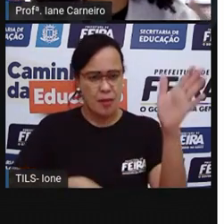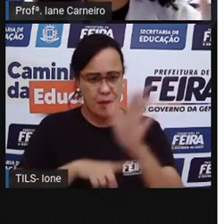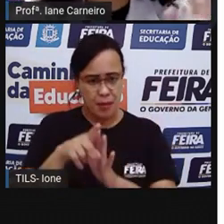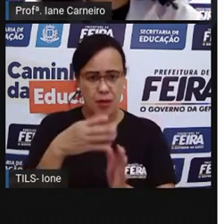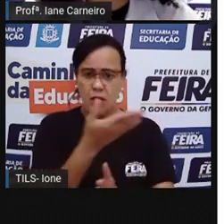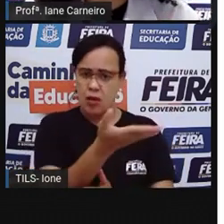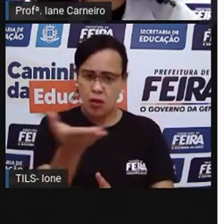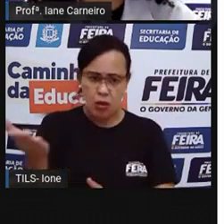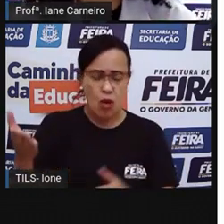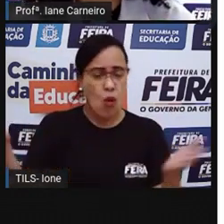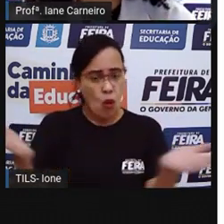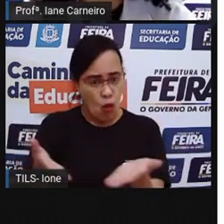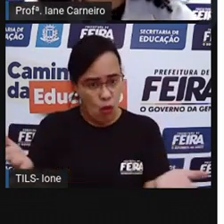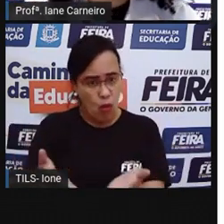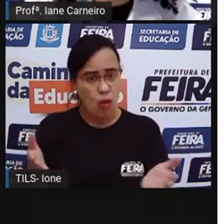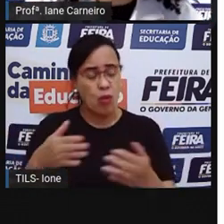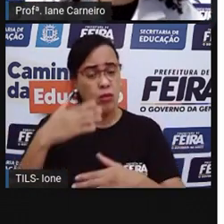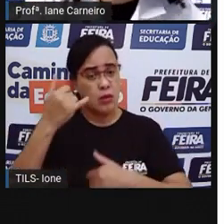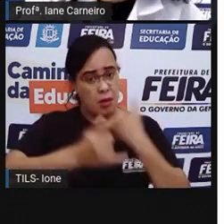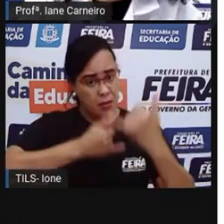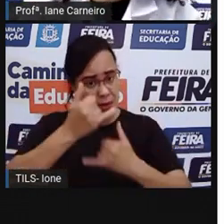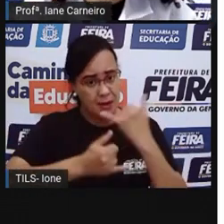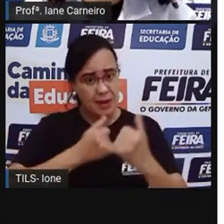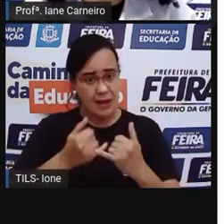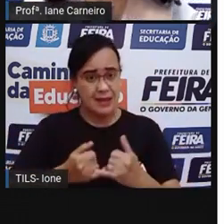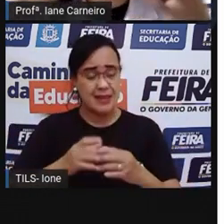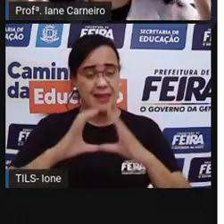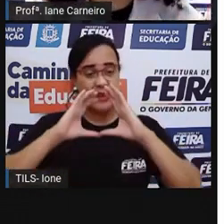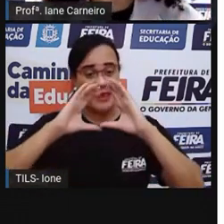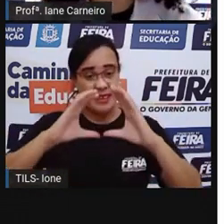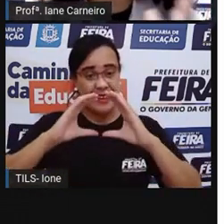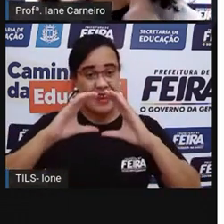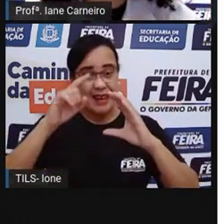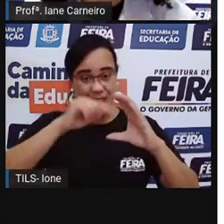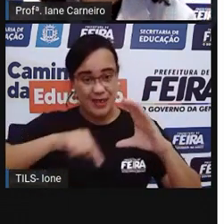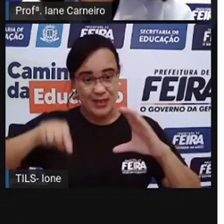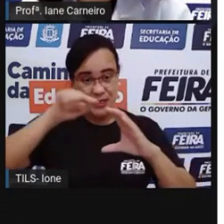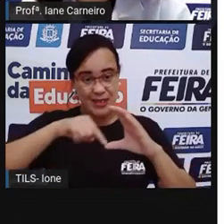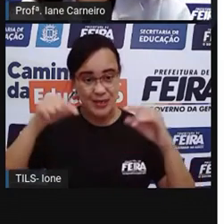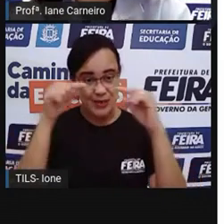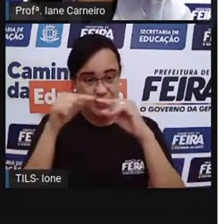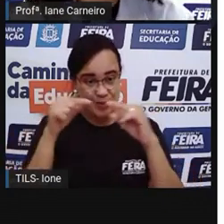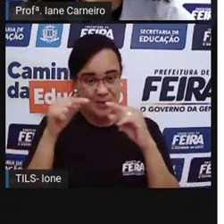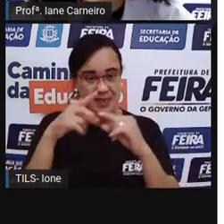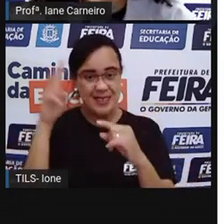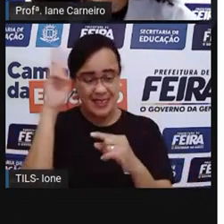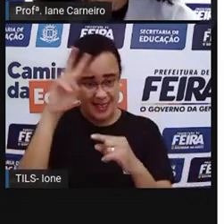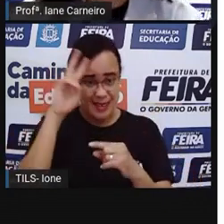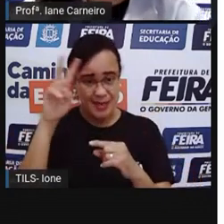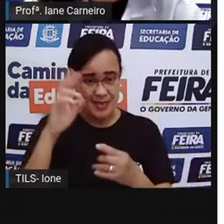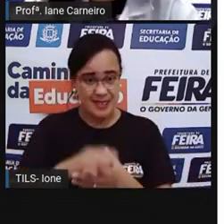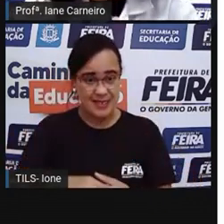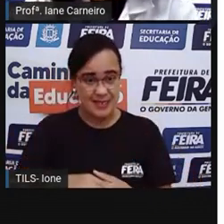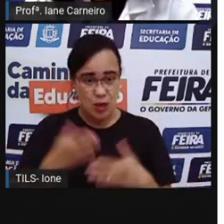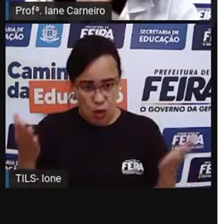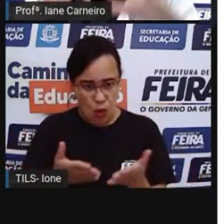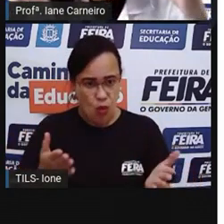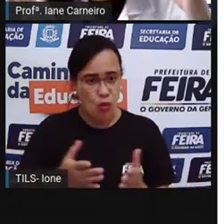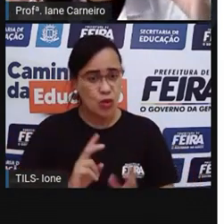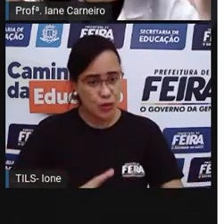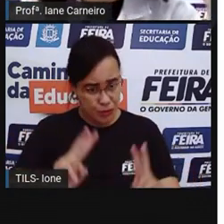lembra quais eram as brincadeiras redondas que apareceram na história de Emília Nunes, no